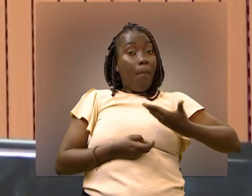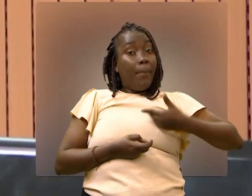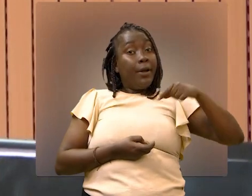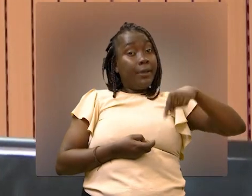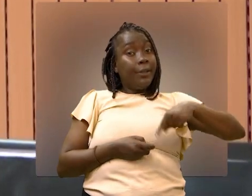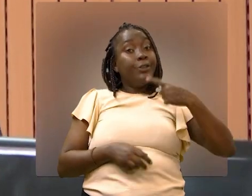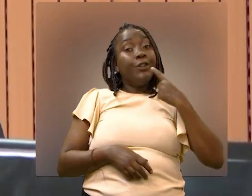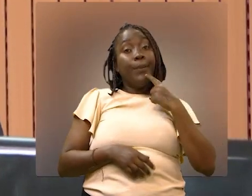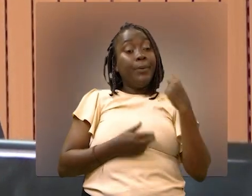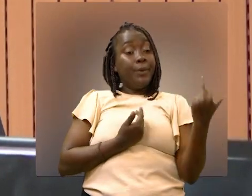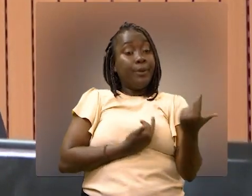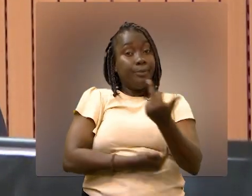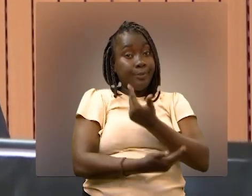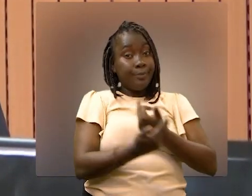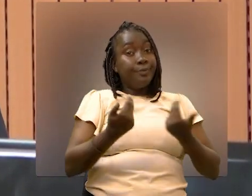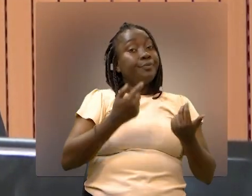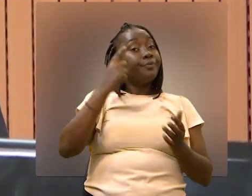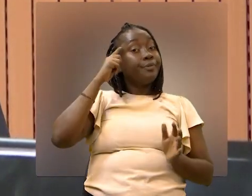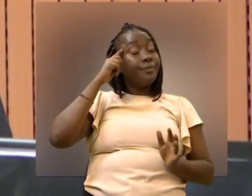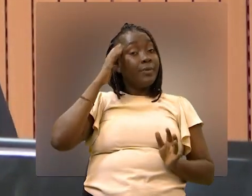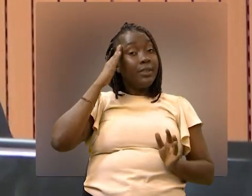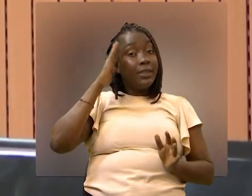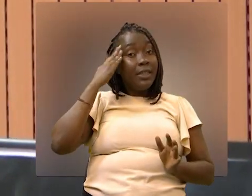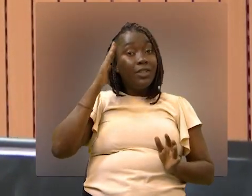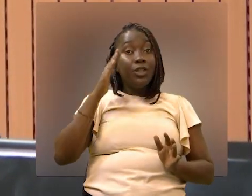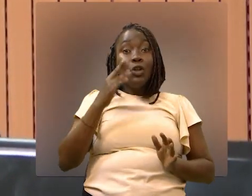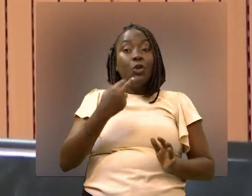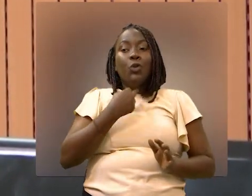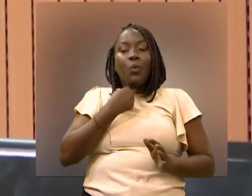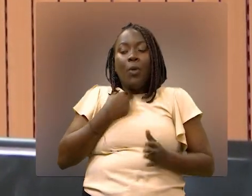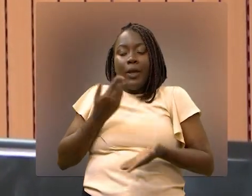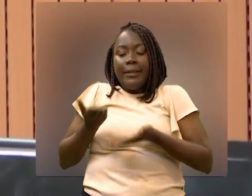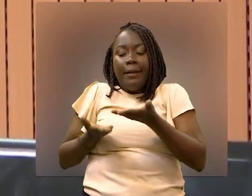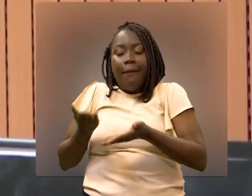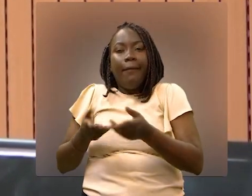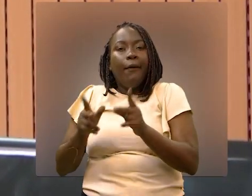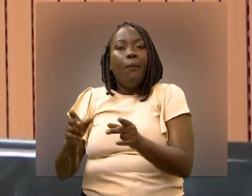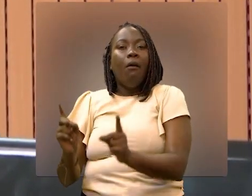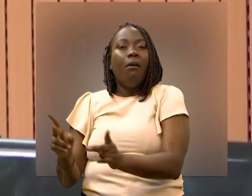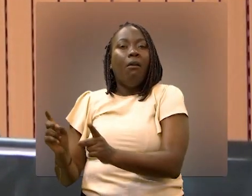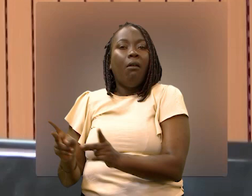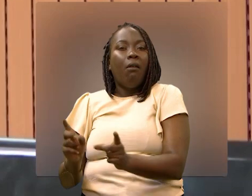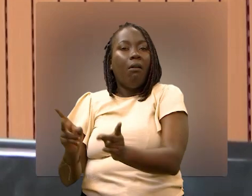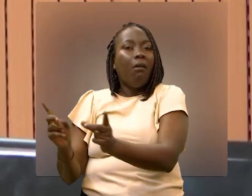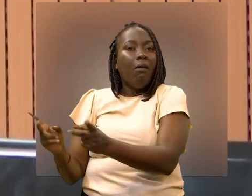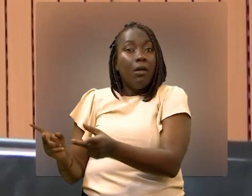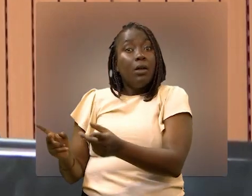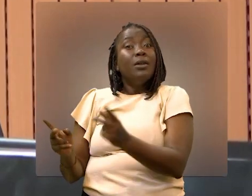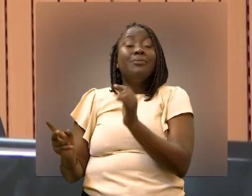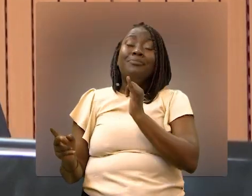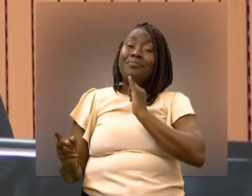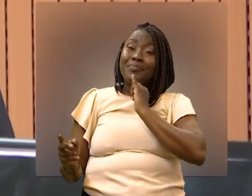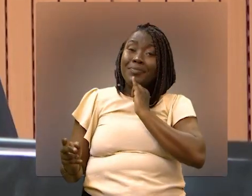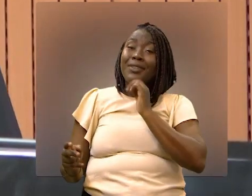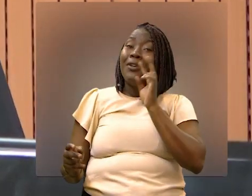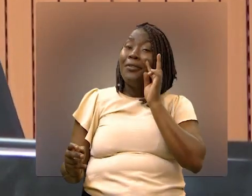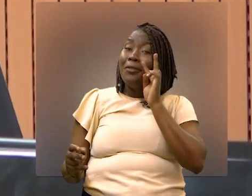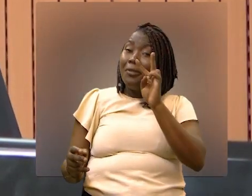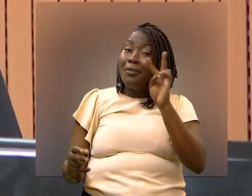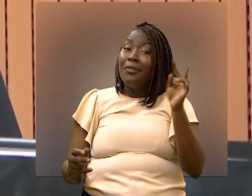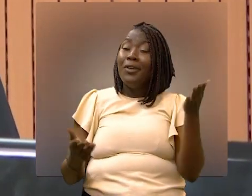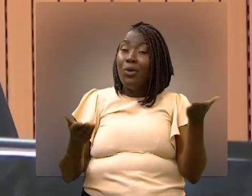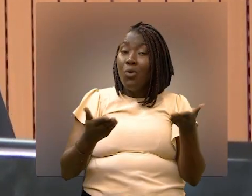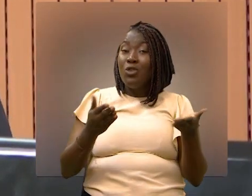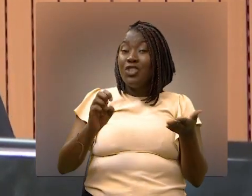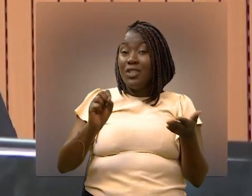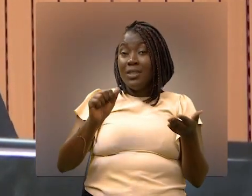nossos companheiros aqui de Campinas também têm a mesma compreensão de que isso não pode ser tratado como mercadoria, né, e infelizmente o que